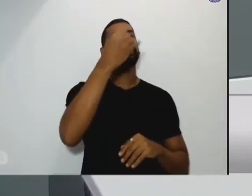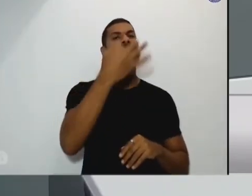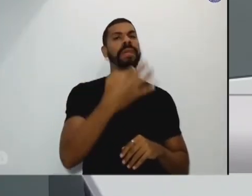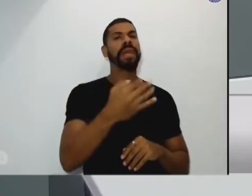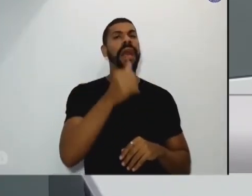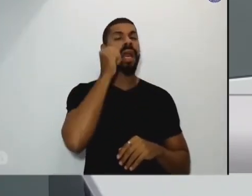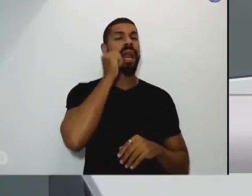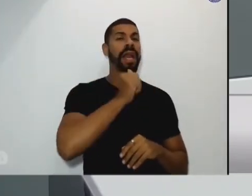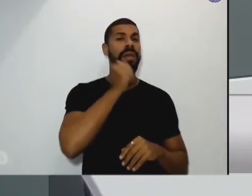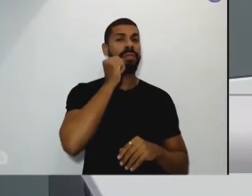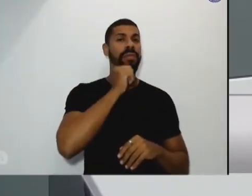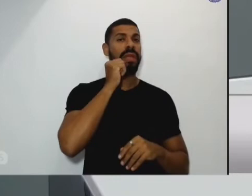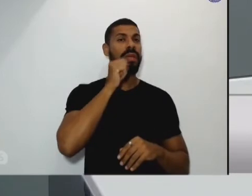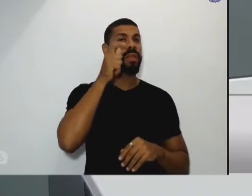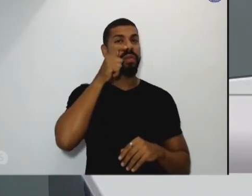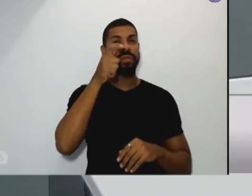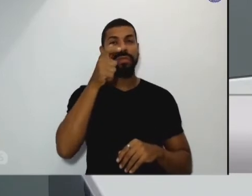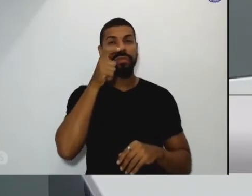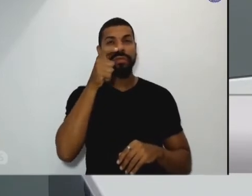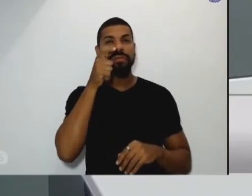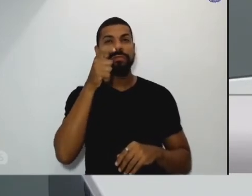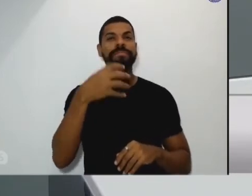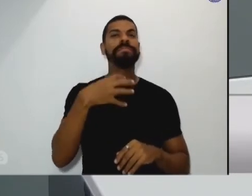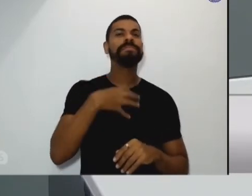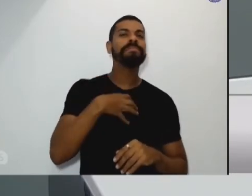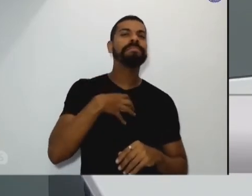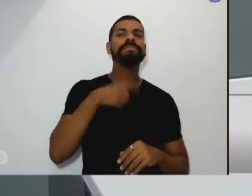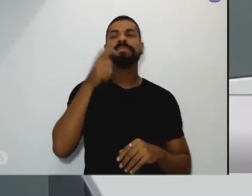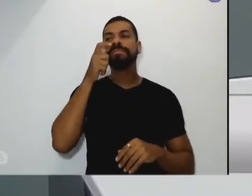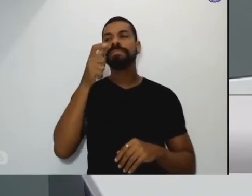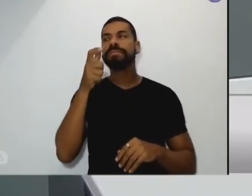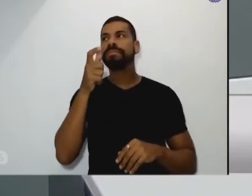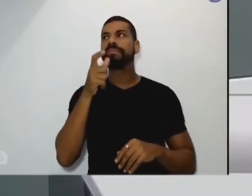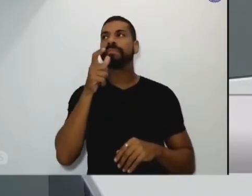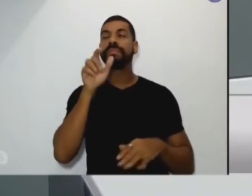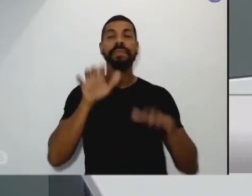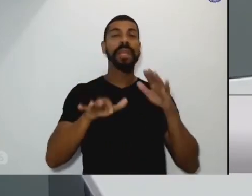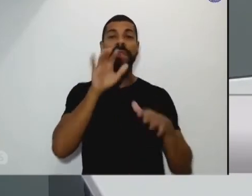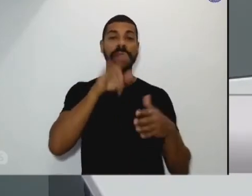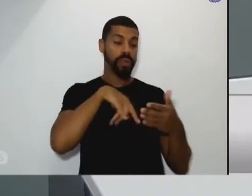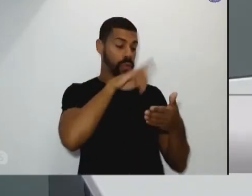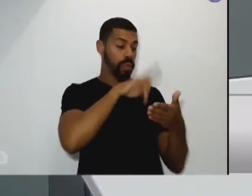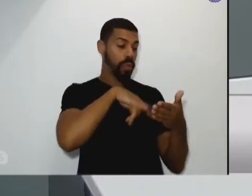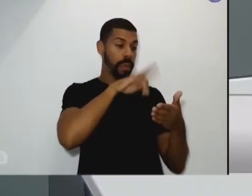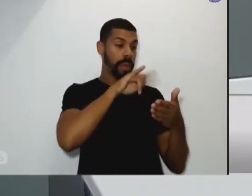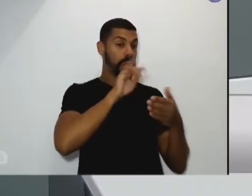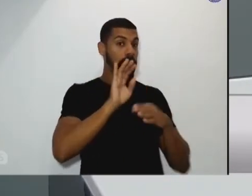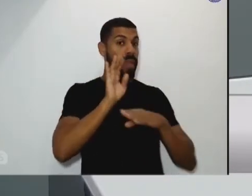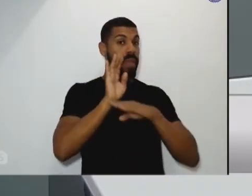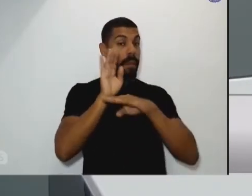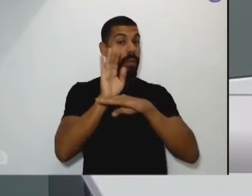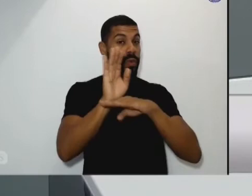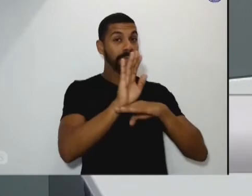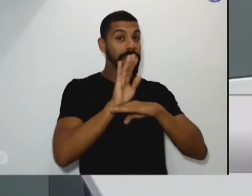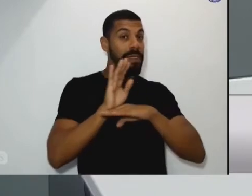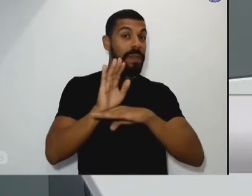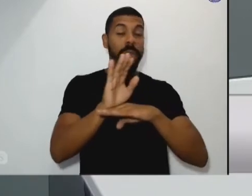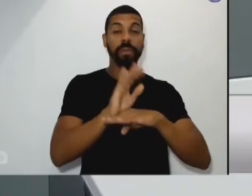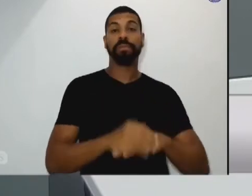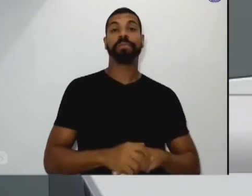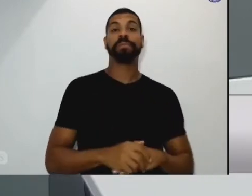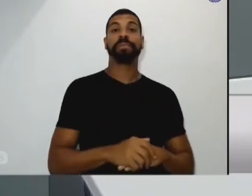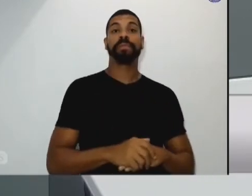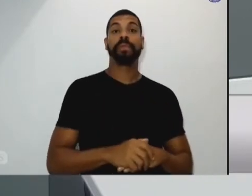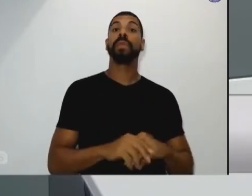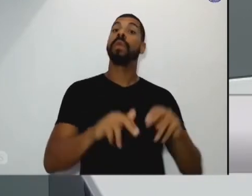escutando isso que estão com medida protetiva e ainda não teve acesso a esse serviço elas podem acessar